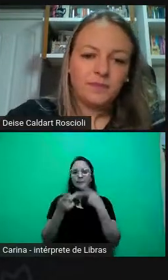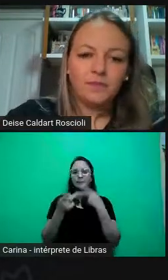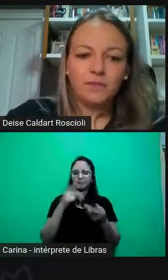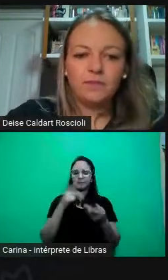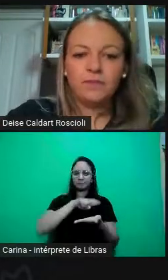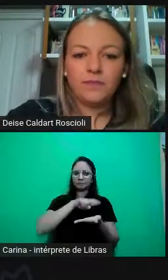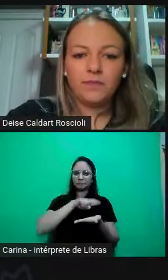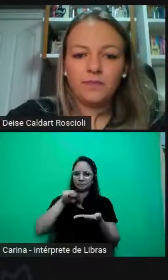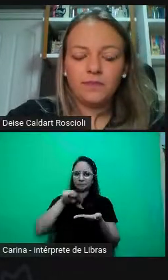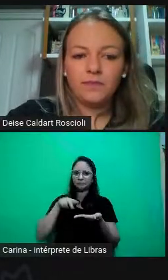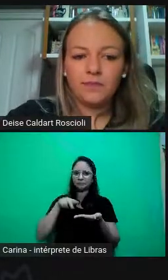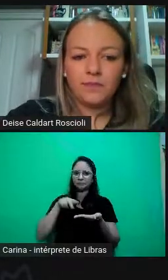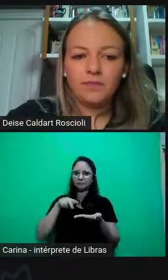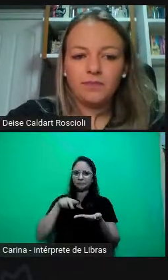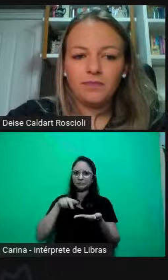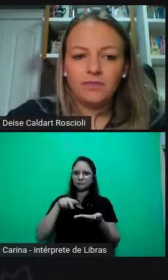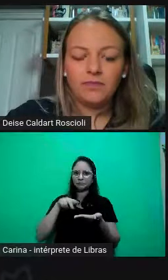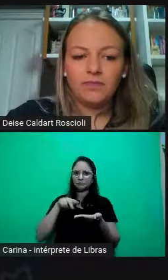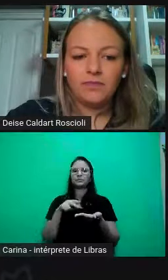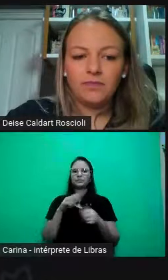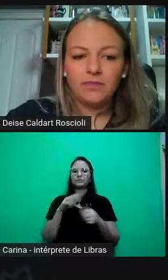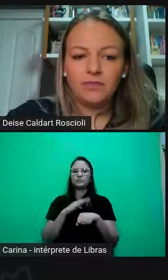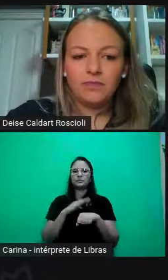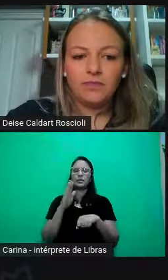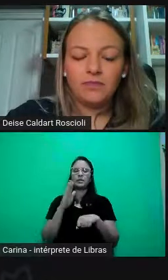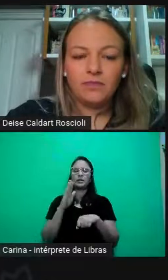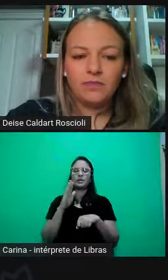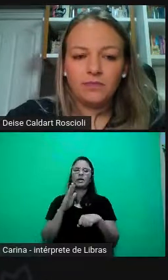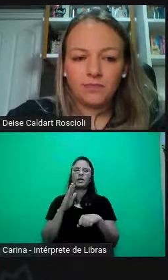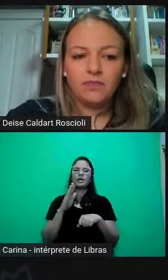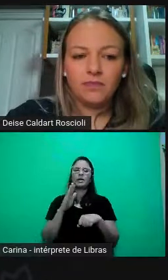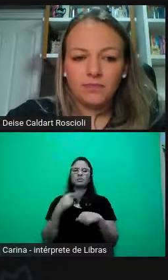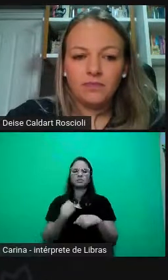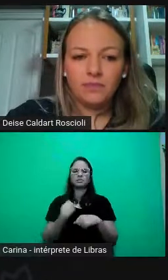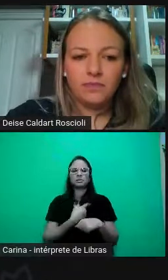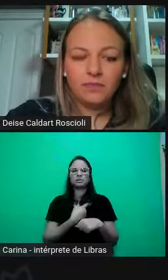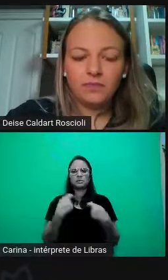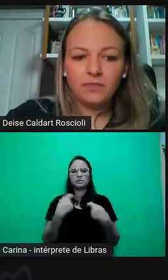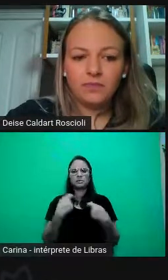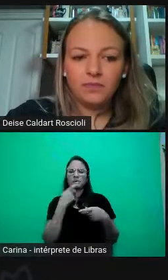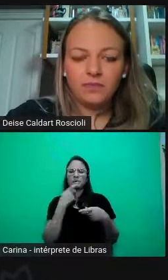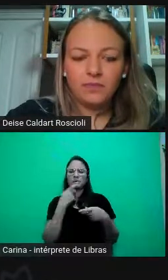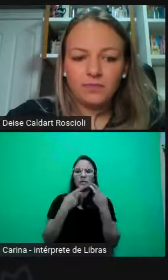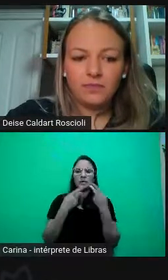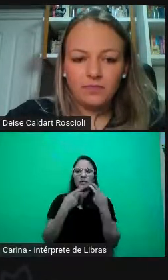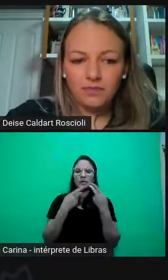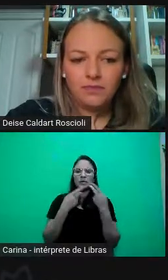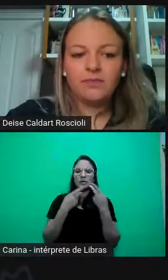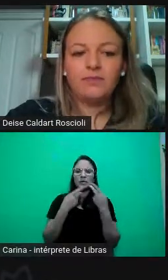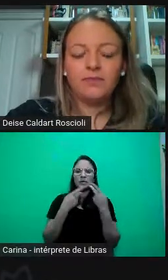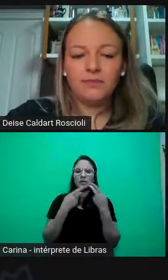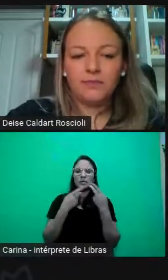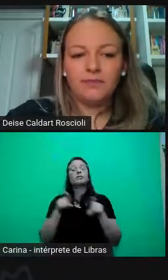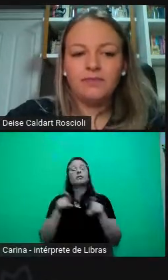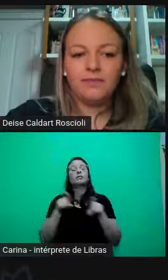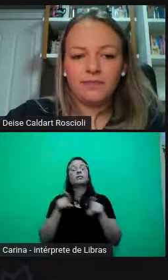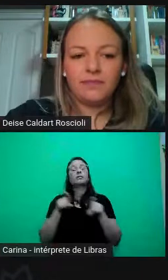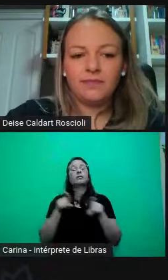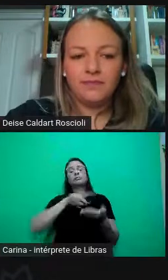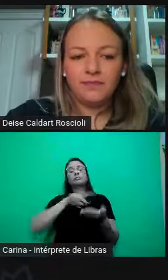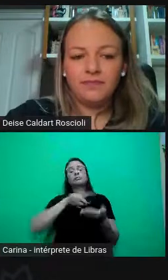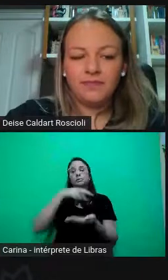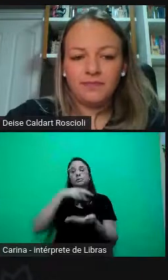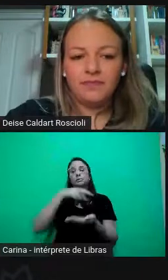nos meus exemplos das diversidades mais, que a gente mais escuta falar, mas a gente tem também a diversidade religiosa, é uma questão extremamente